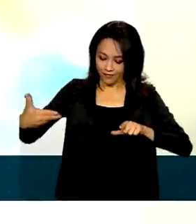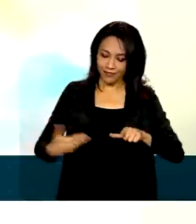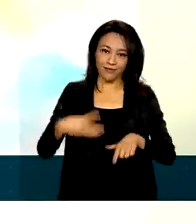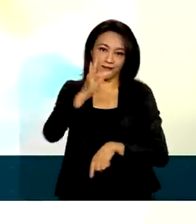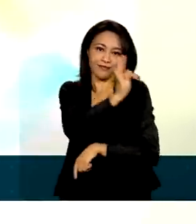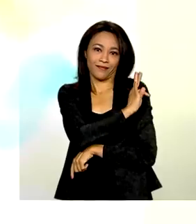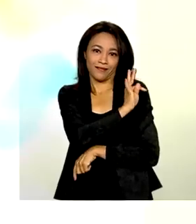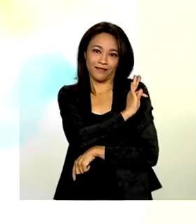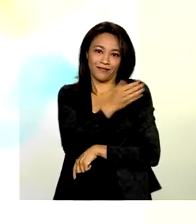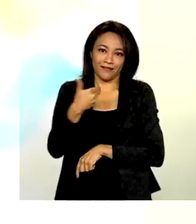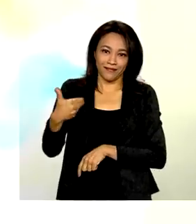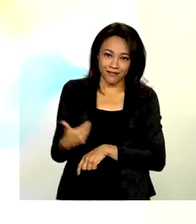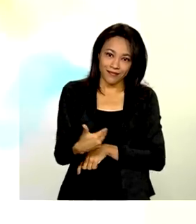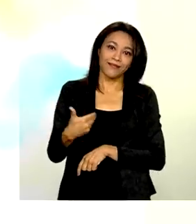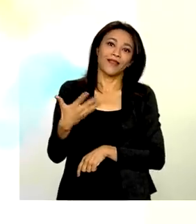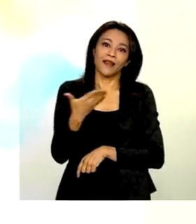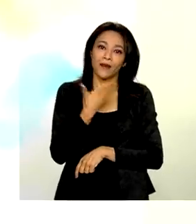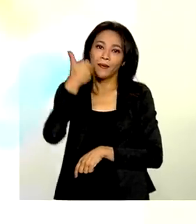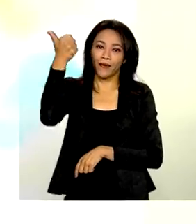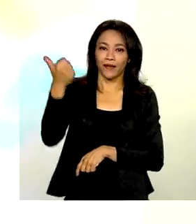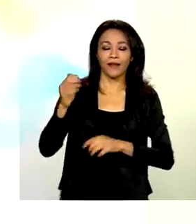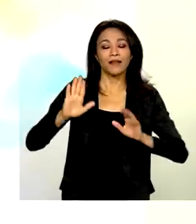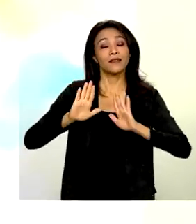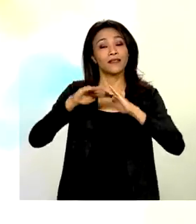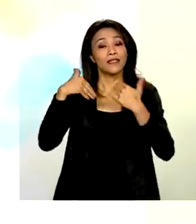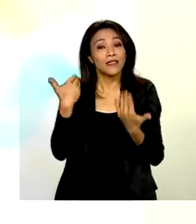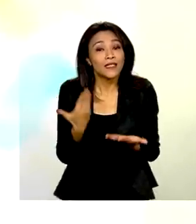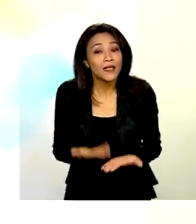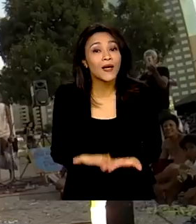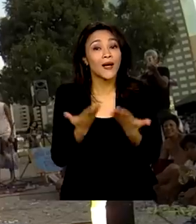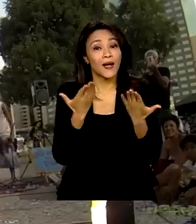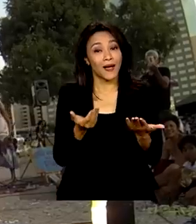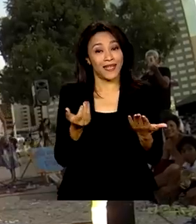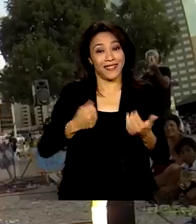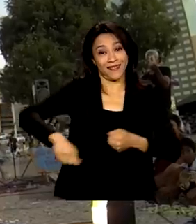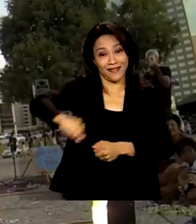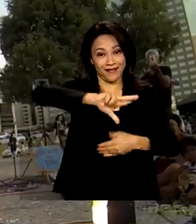em arte circense, nessa que é a melhor escola de circo da América Latina.